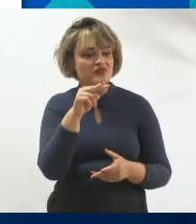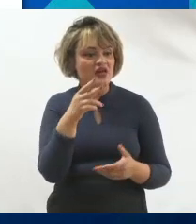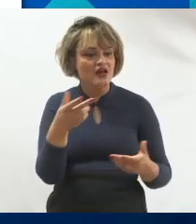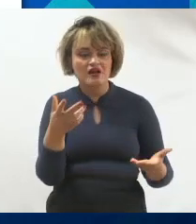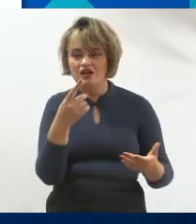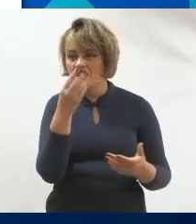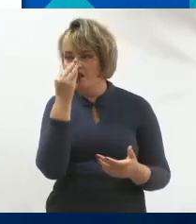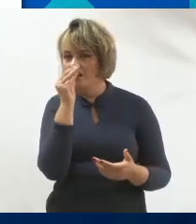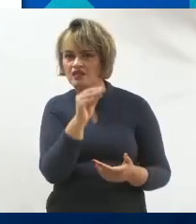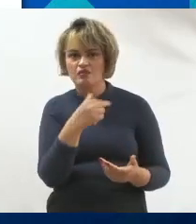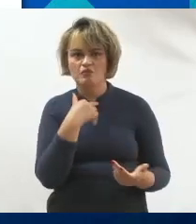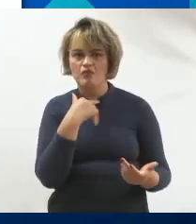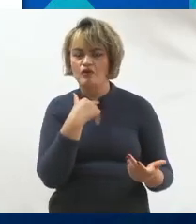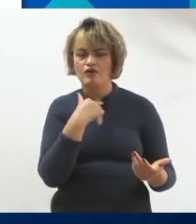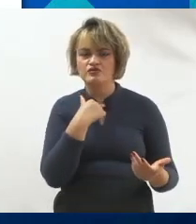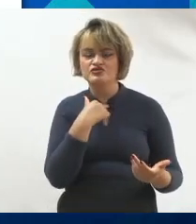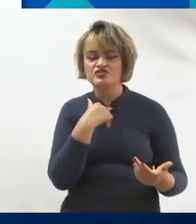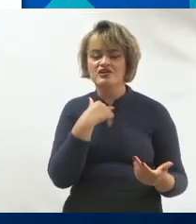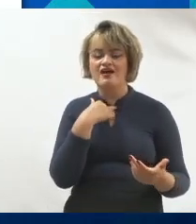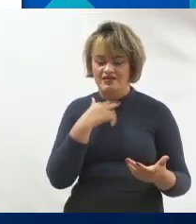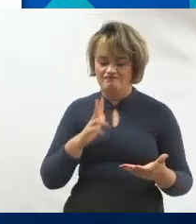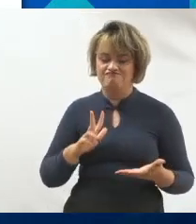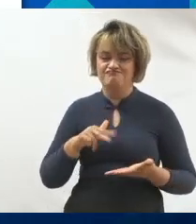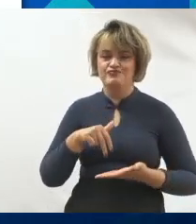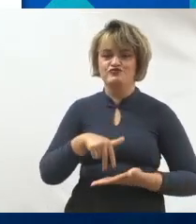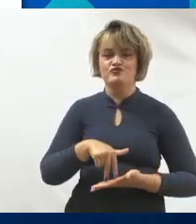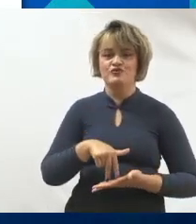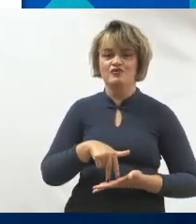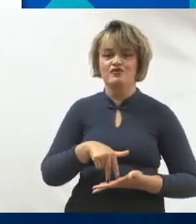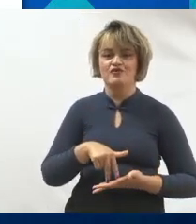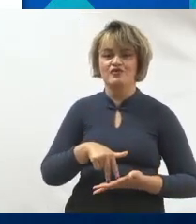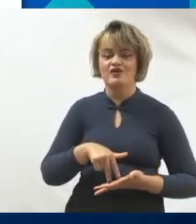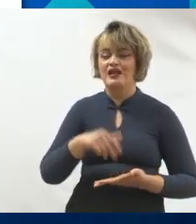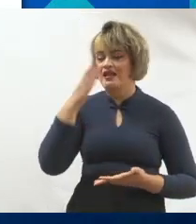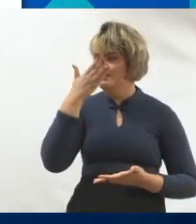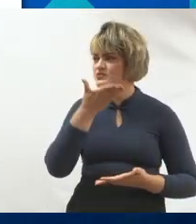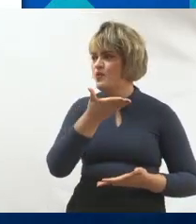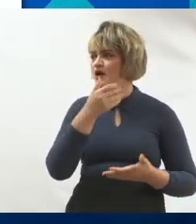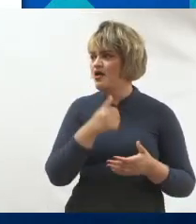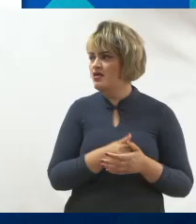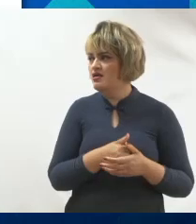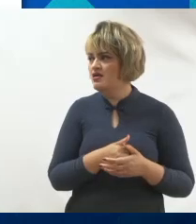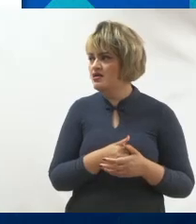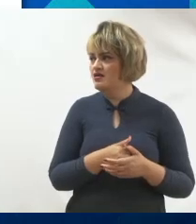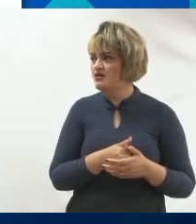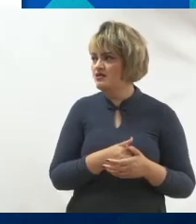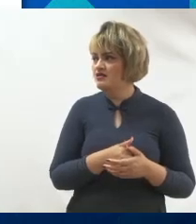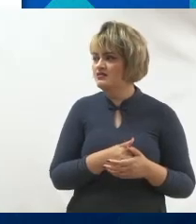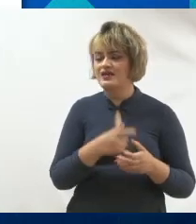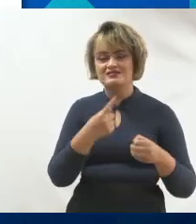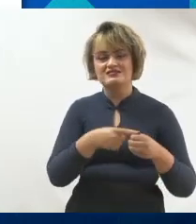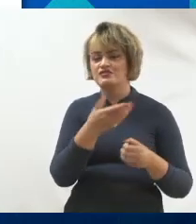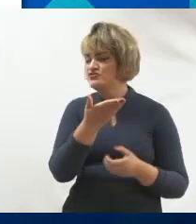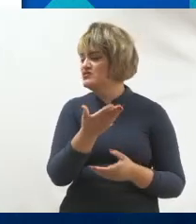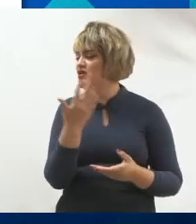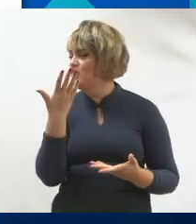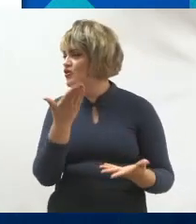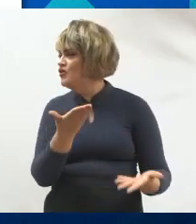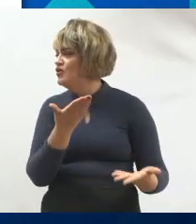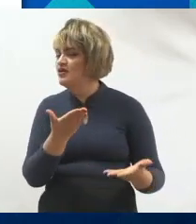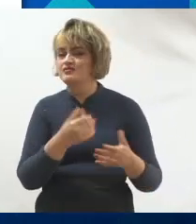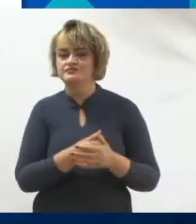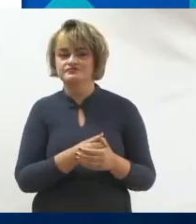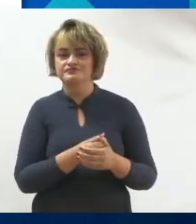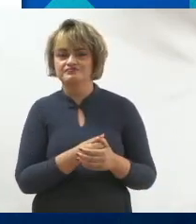moradores. O que ela fez? Se posicionando como uma referência para as pessoas do Jardim Humoarama, com uma